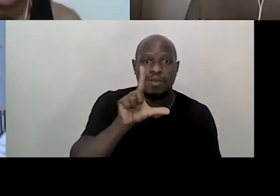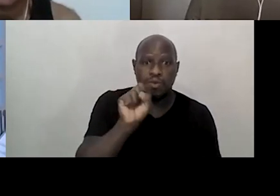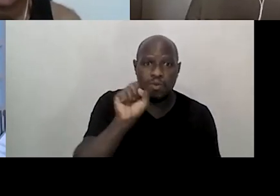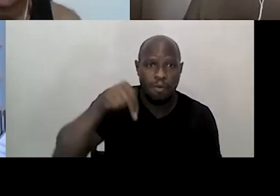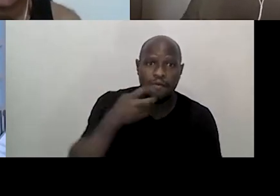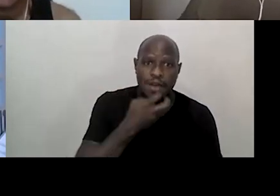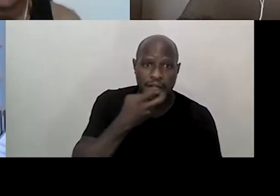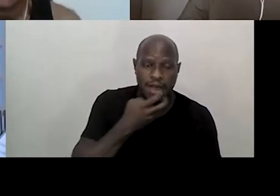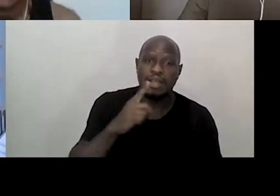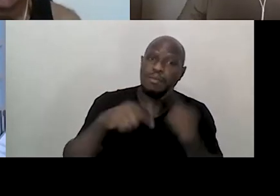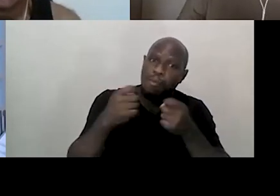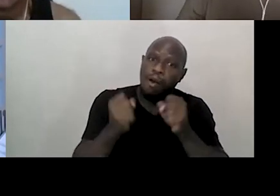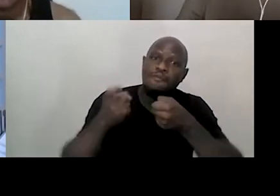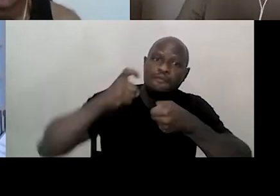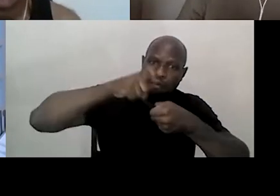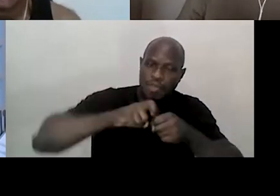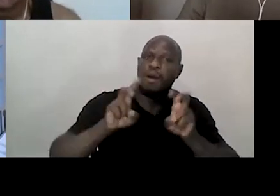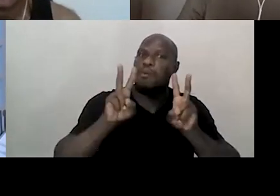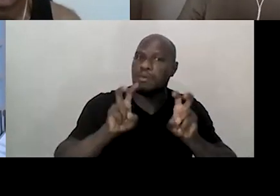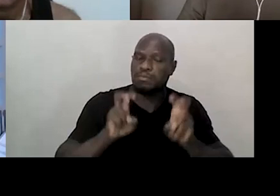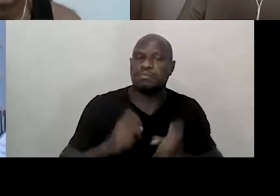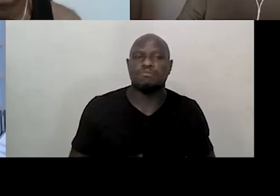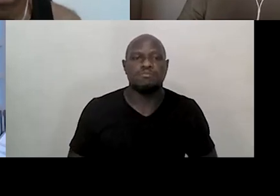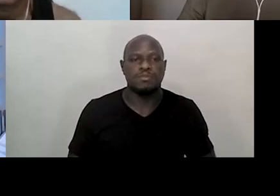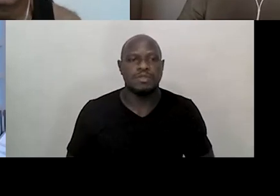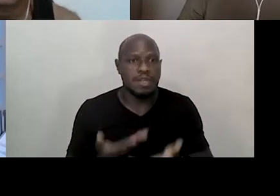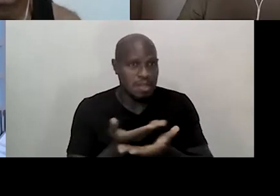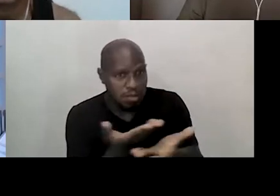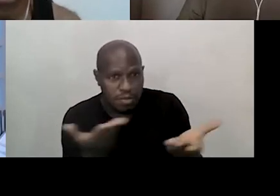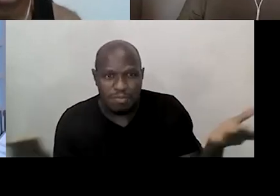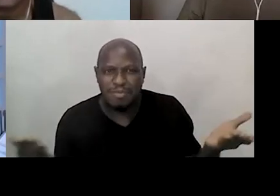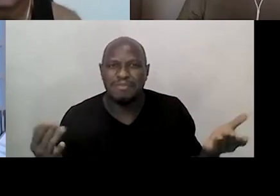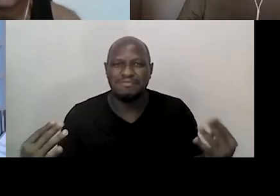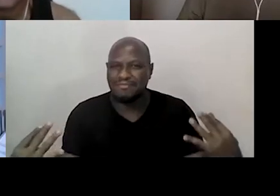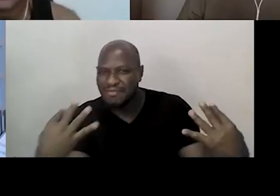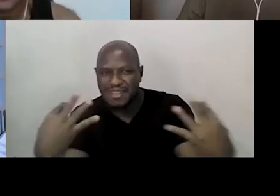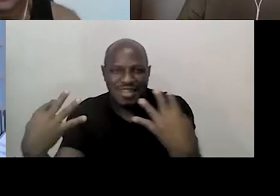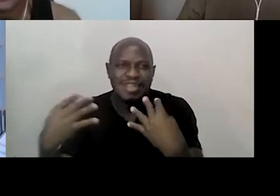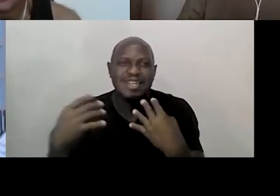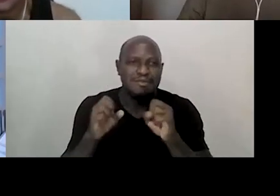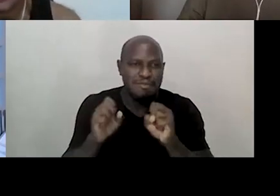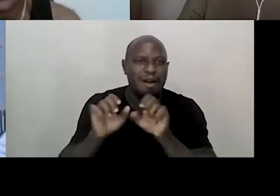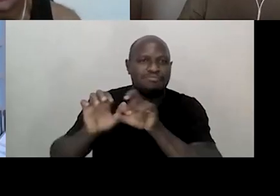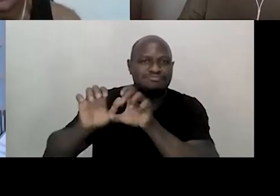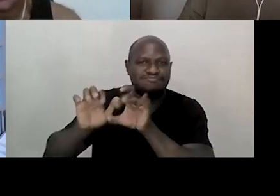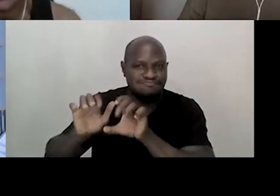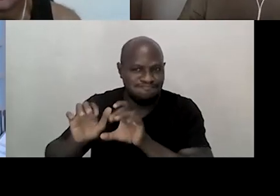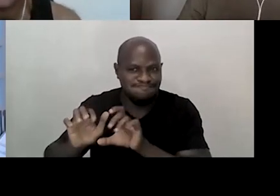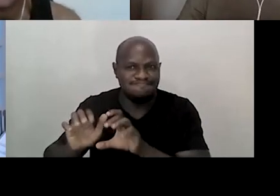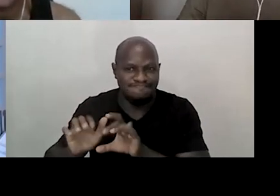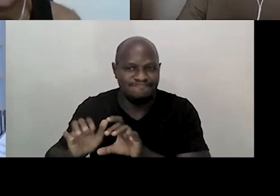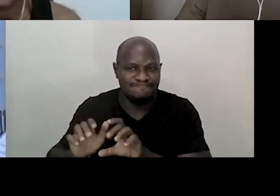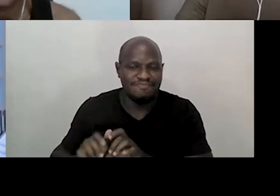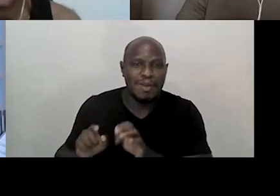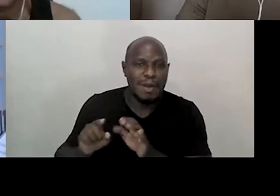Obrigada, Andréia. E aí, nosso público aí, querido, nosso respeitável público também já pode ir aí mandando a